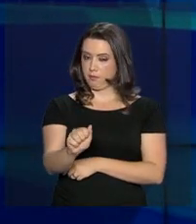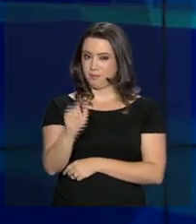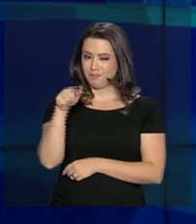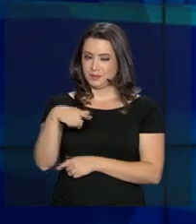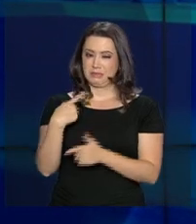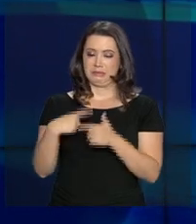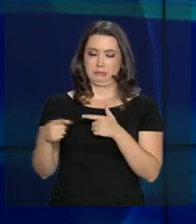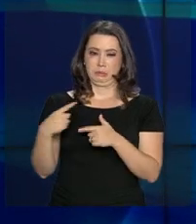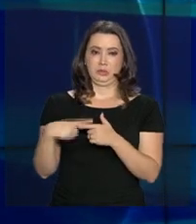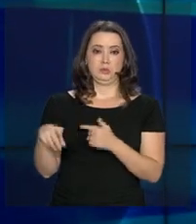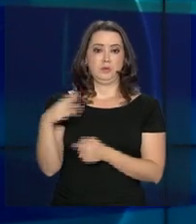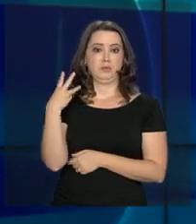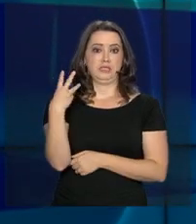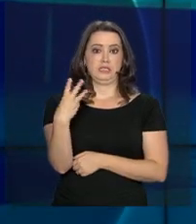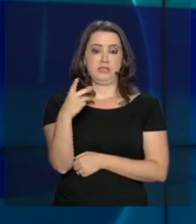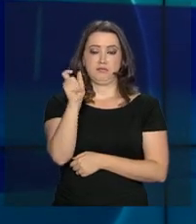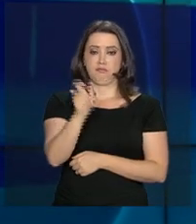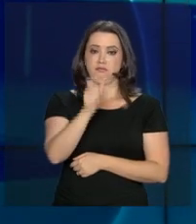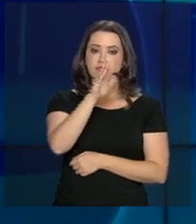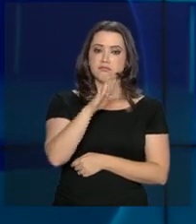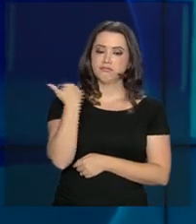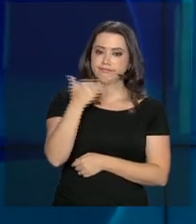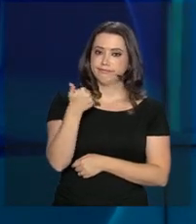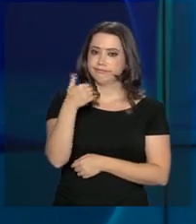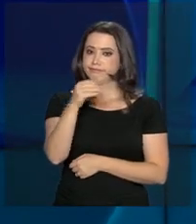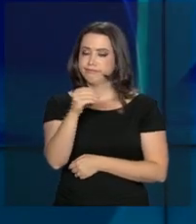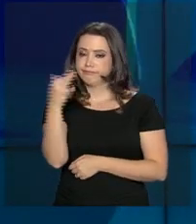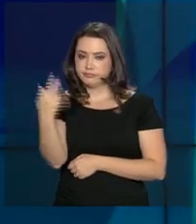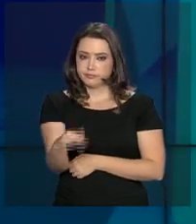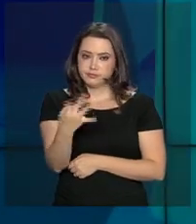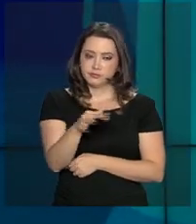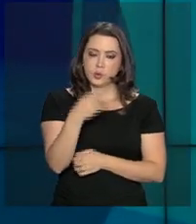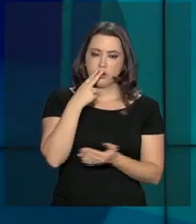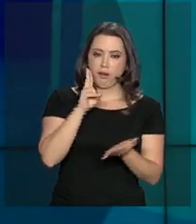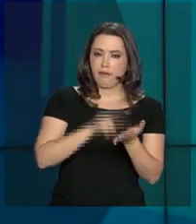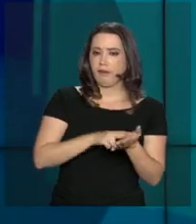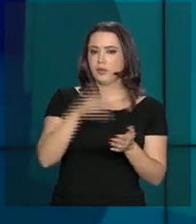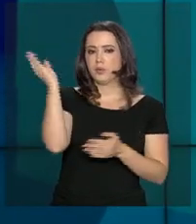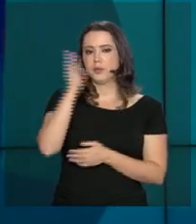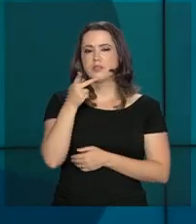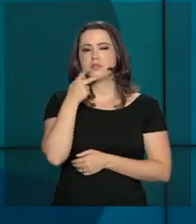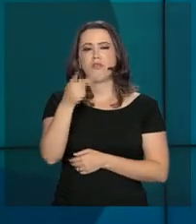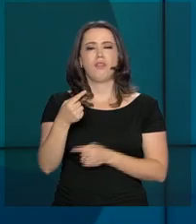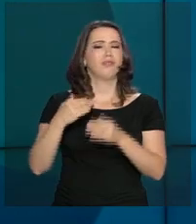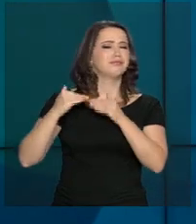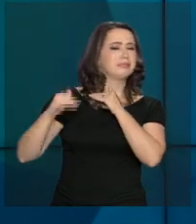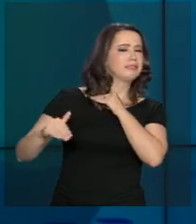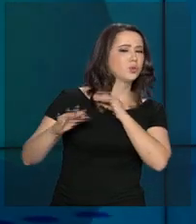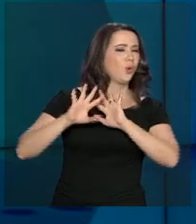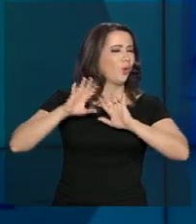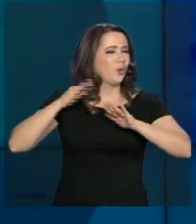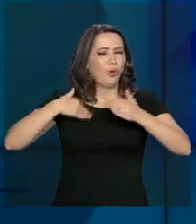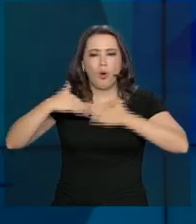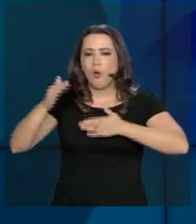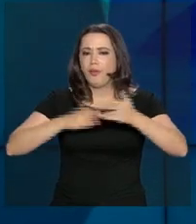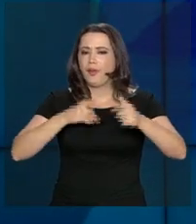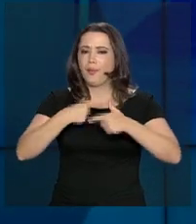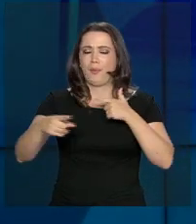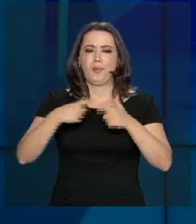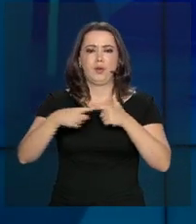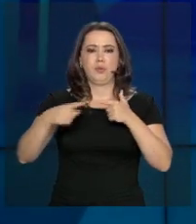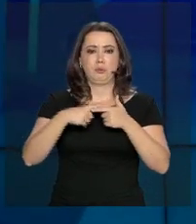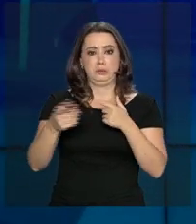que deixou três mortos e ao menos dez feridos. No comunicado, o Brasil reitera o repúdio a todos os atos de